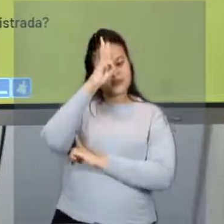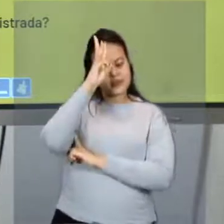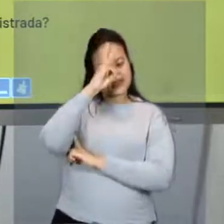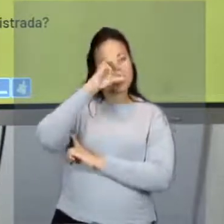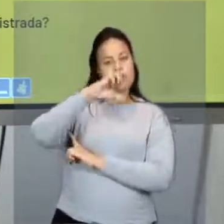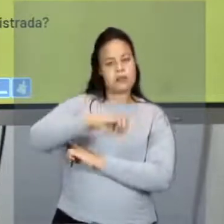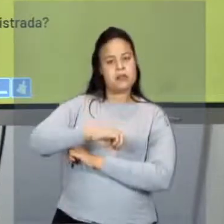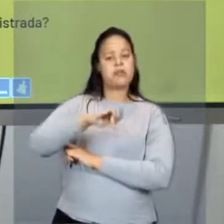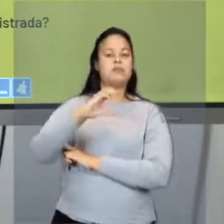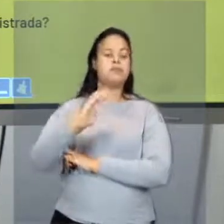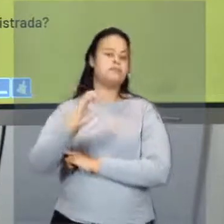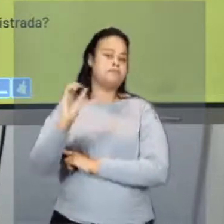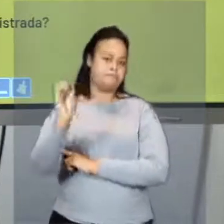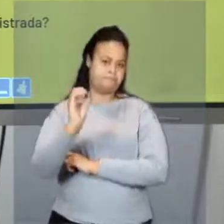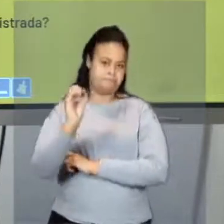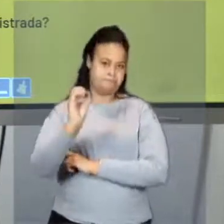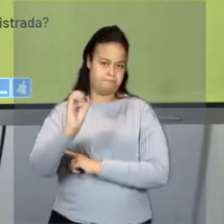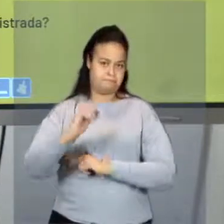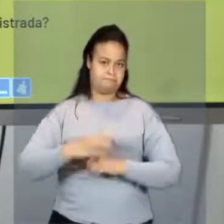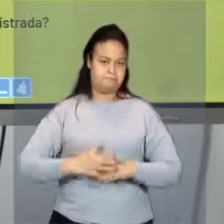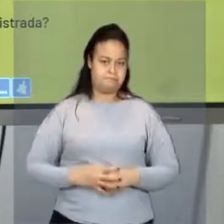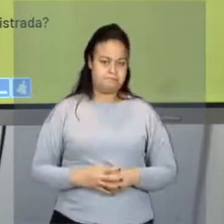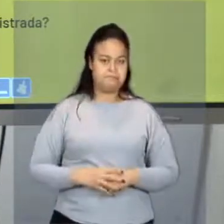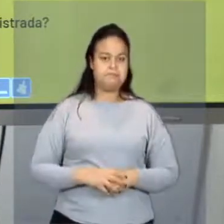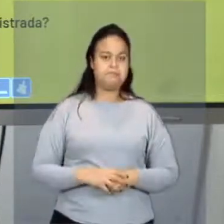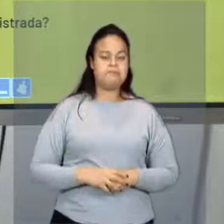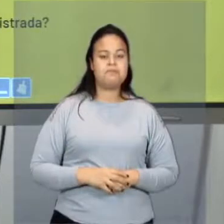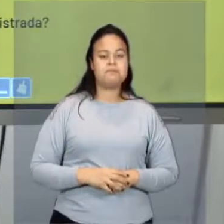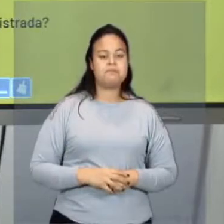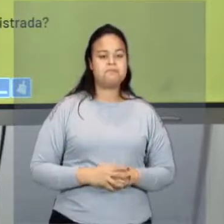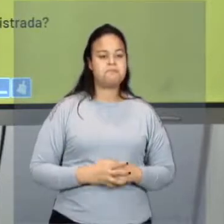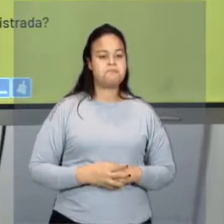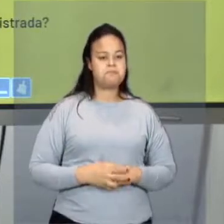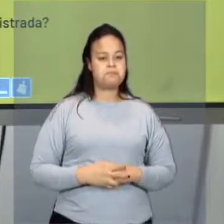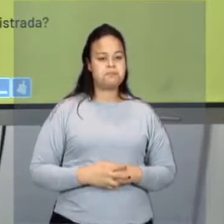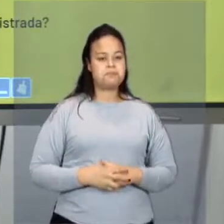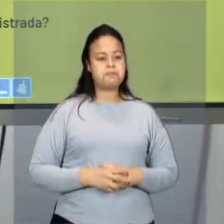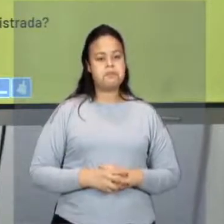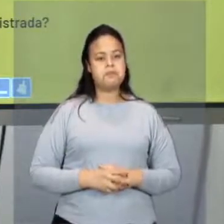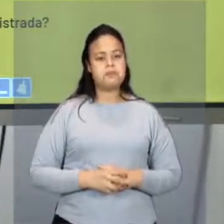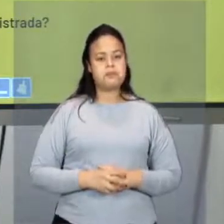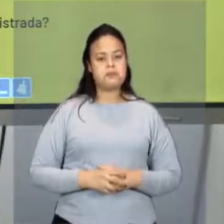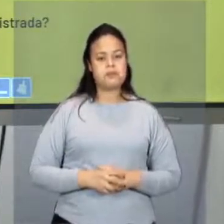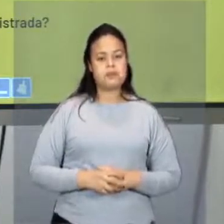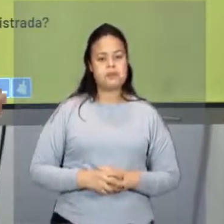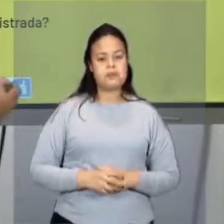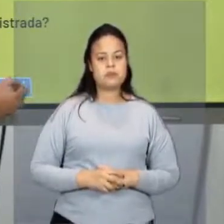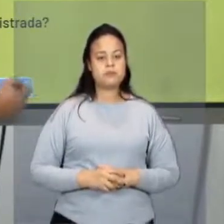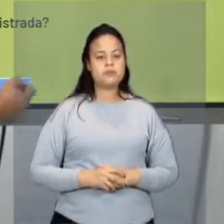9 graus Celsius. 9 graus Celsius.